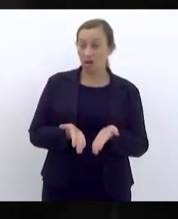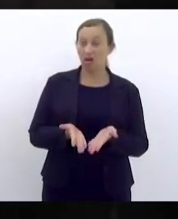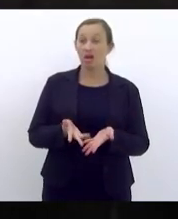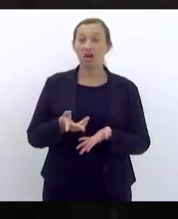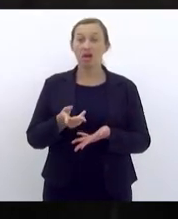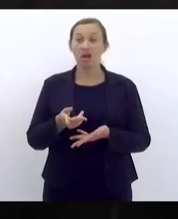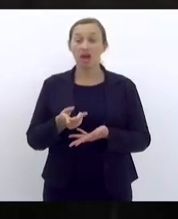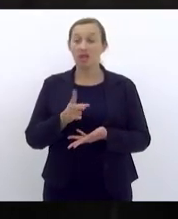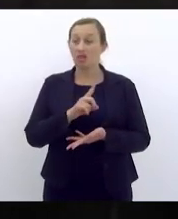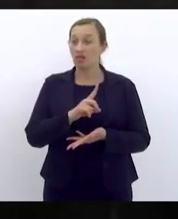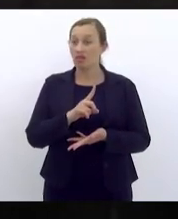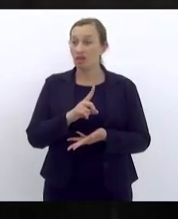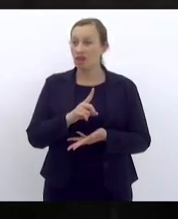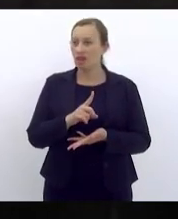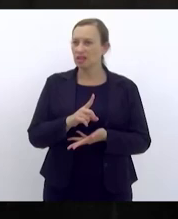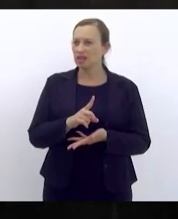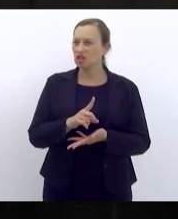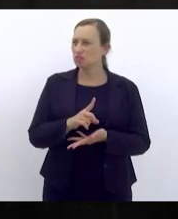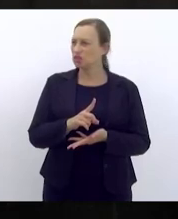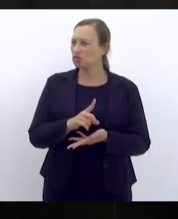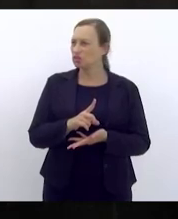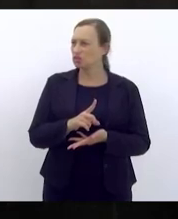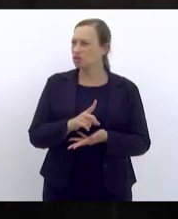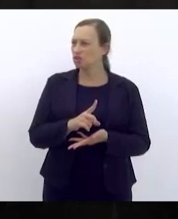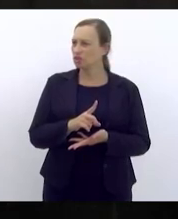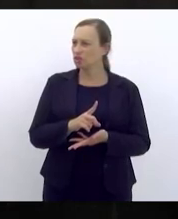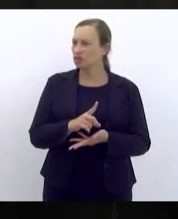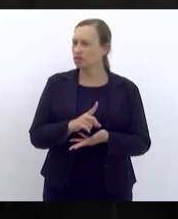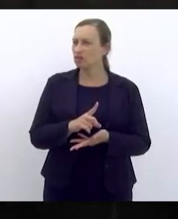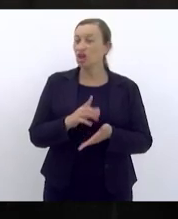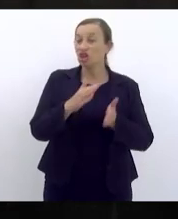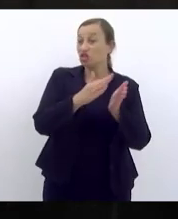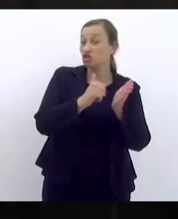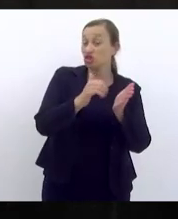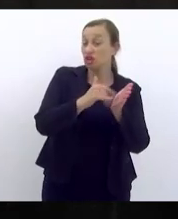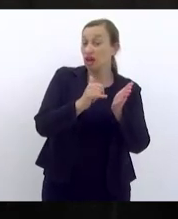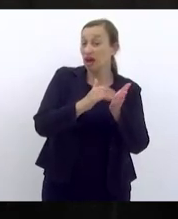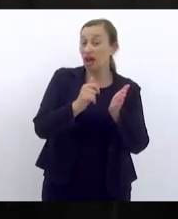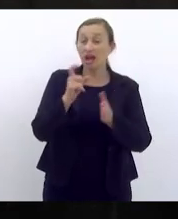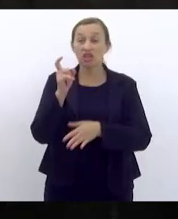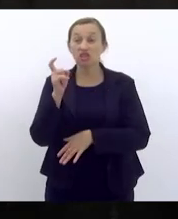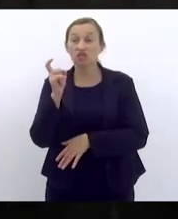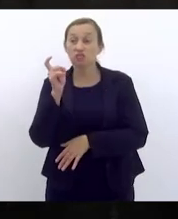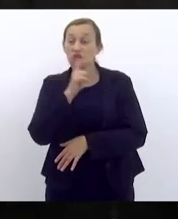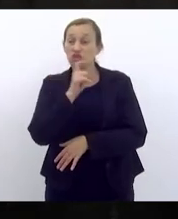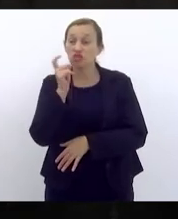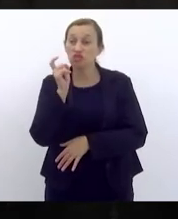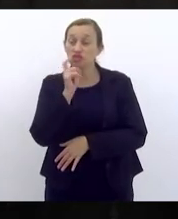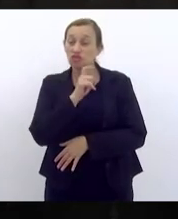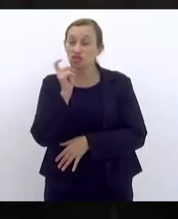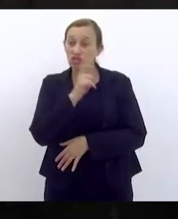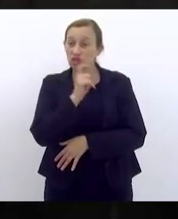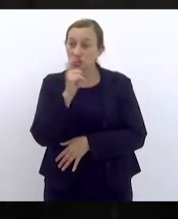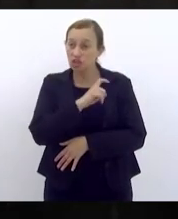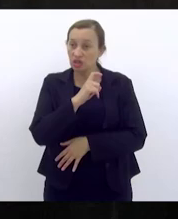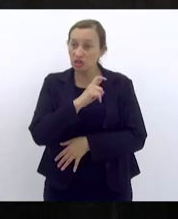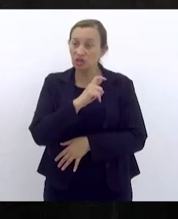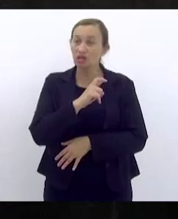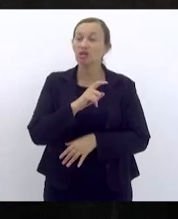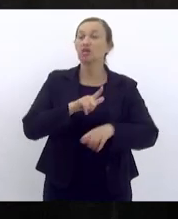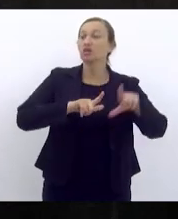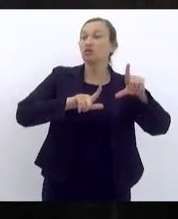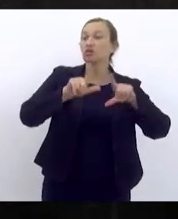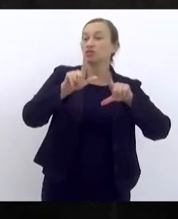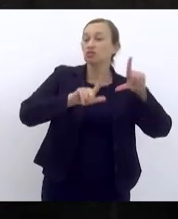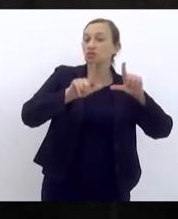mais uma vez uma fake news de uma pseudo jornalista do